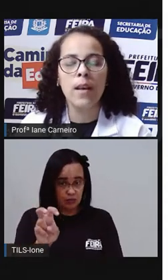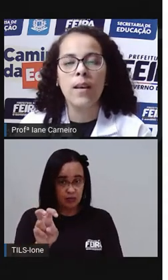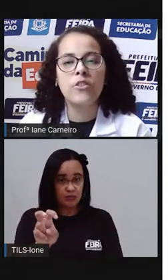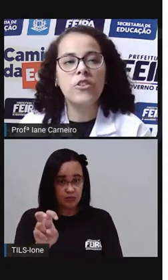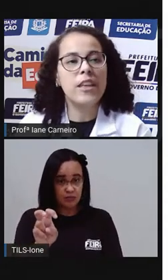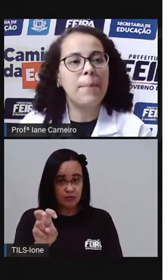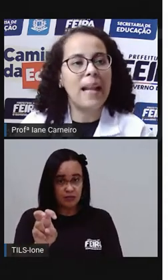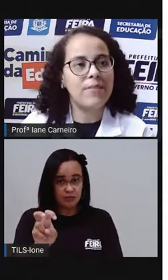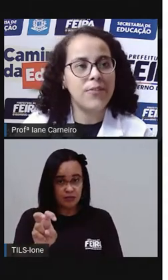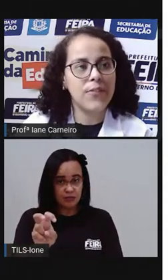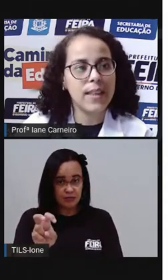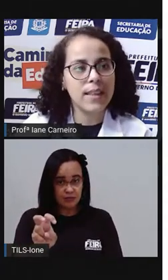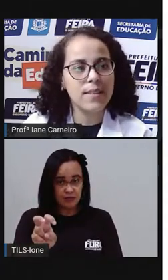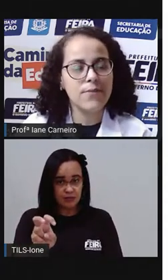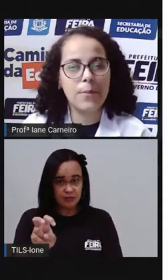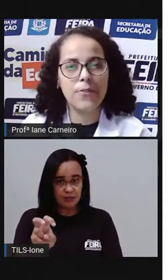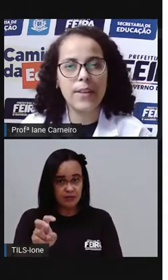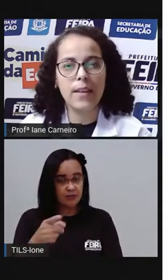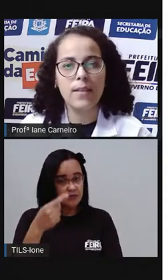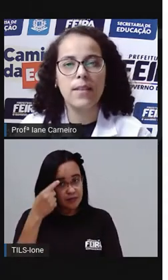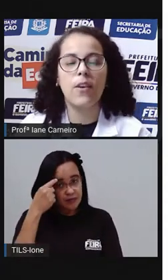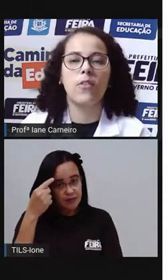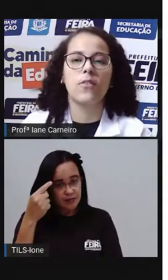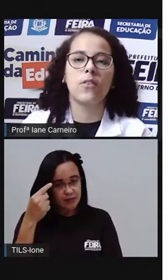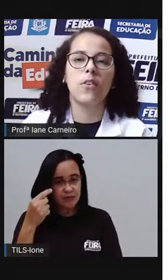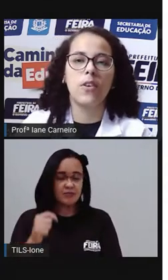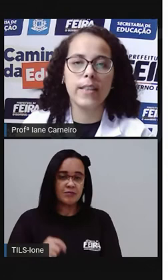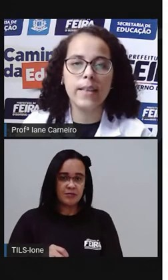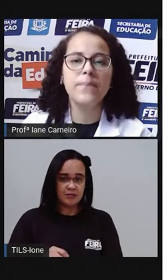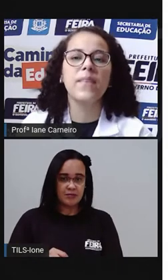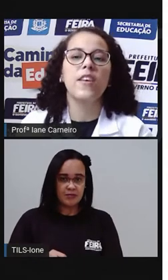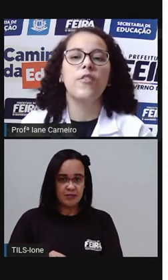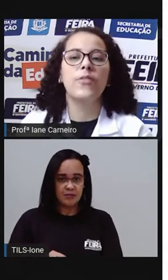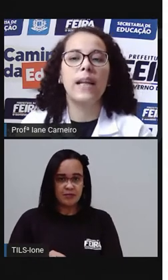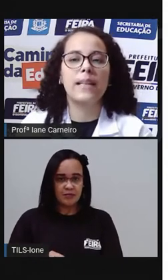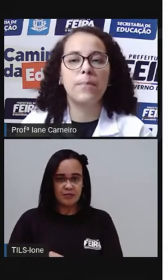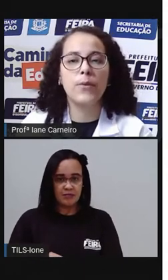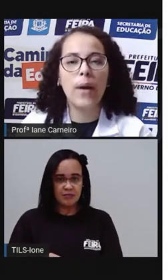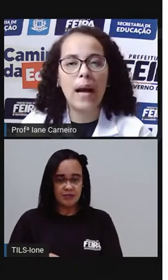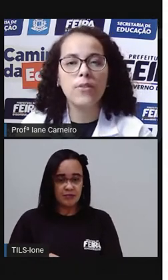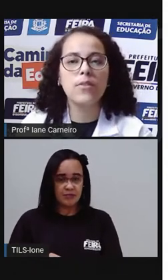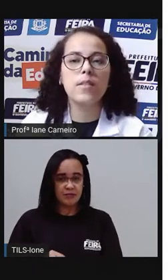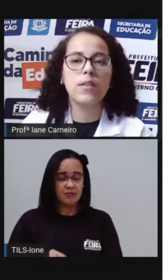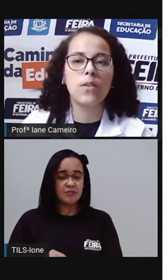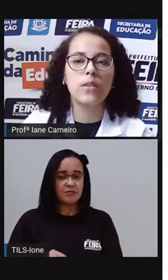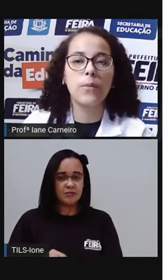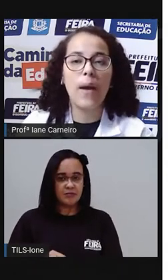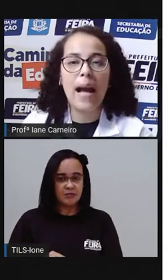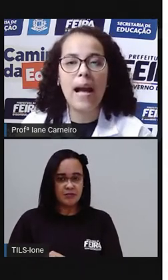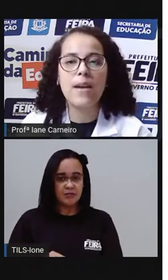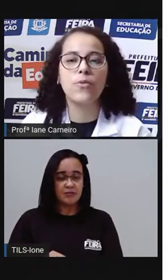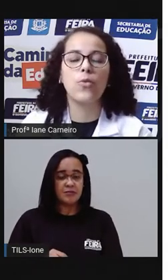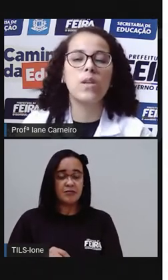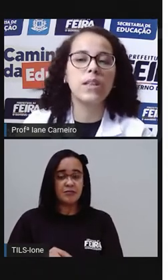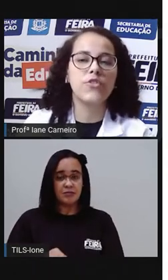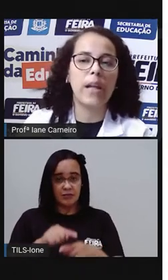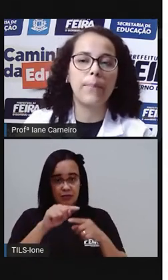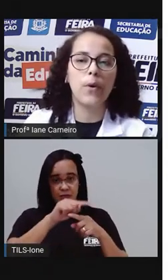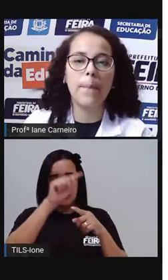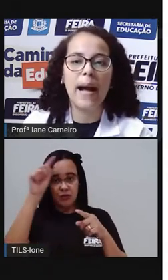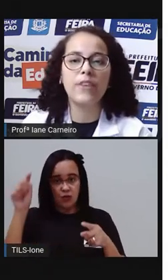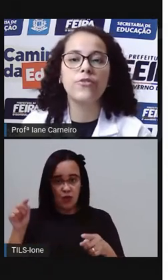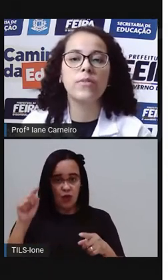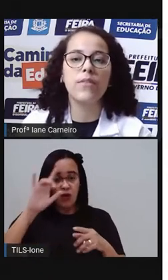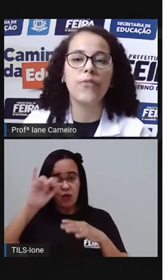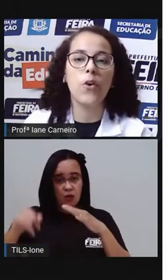Antes tinha a palavra fita. Vamos ver? Ó, corda virada para o alto se torna um arco. Quando está